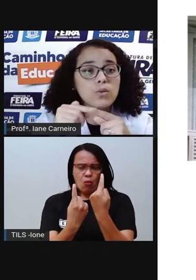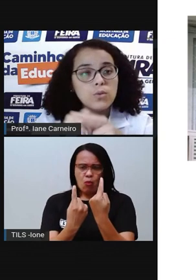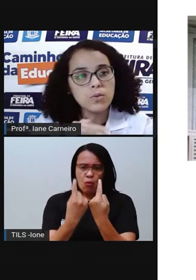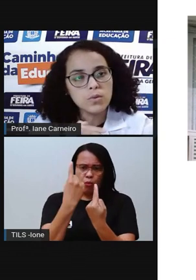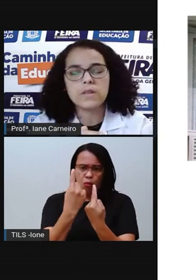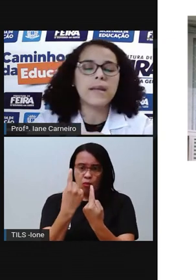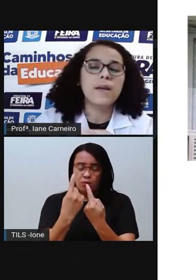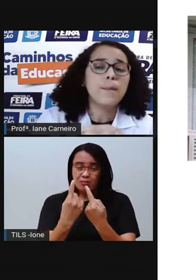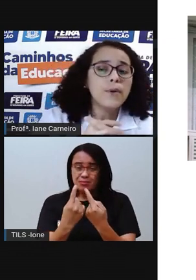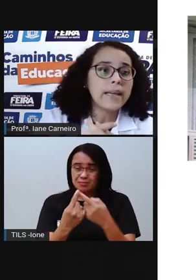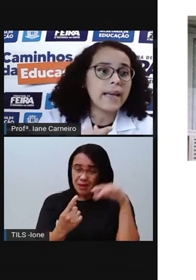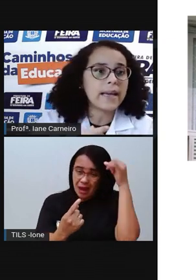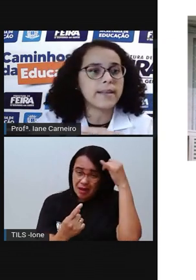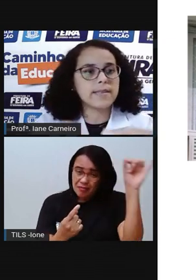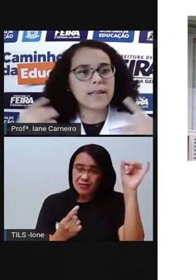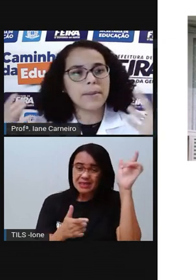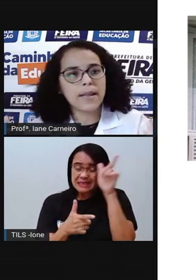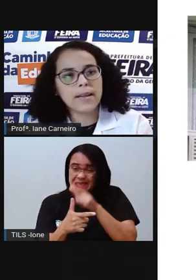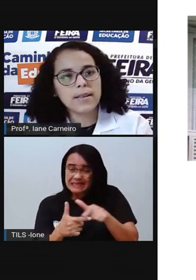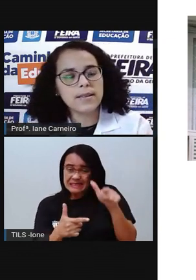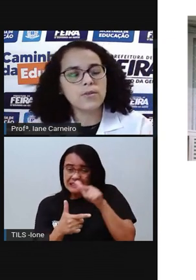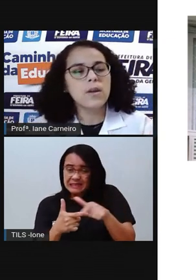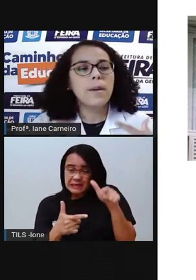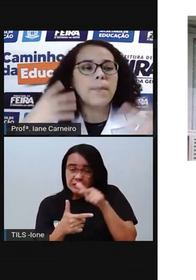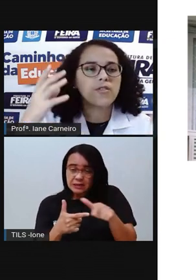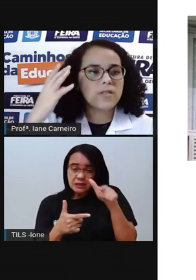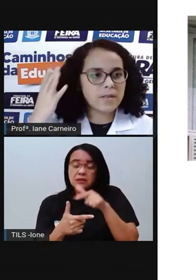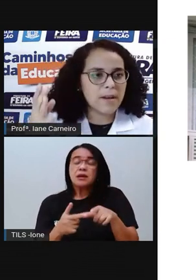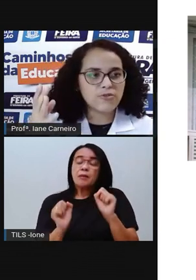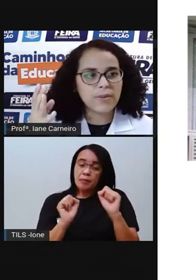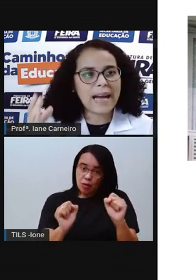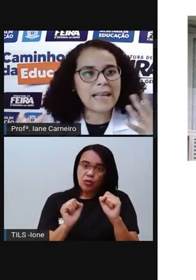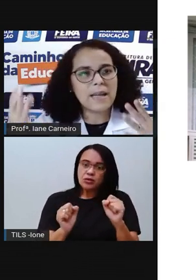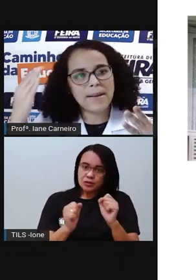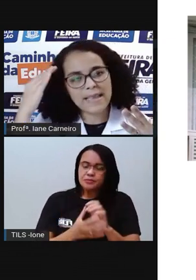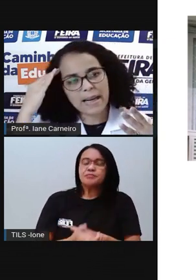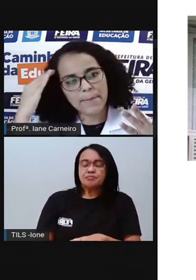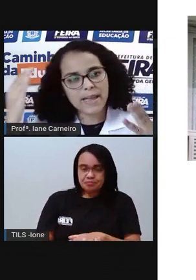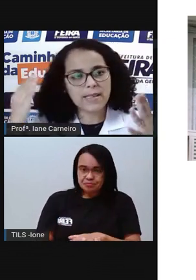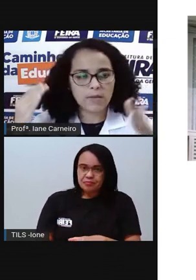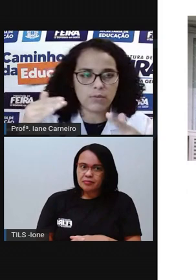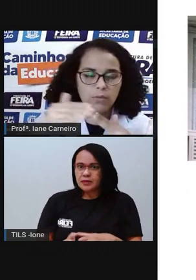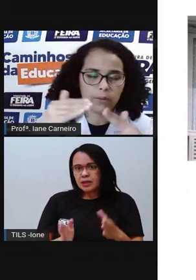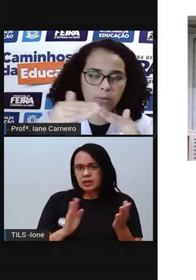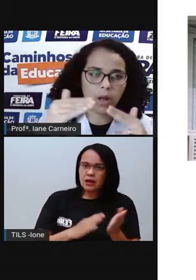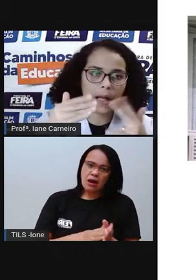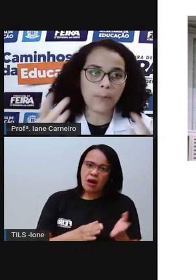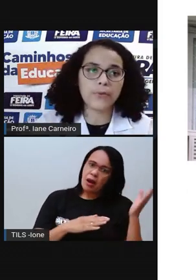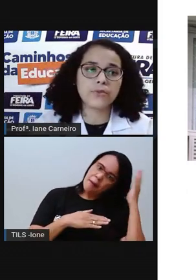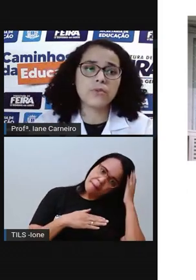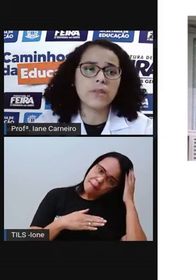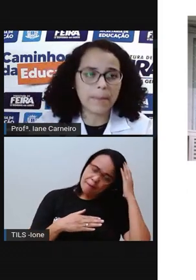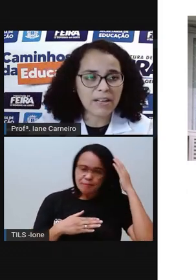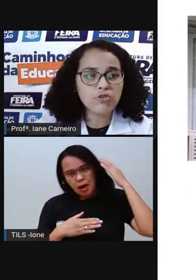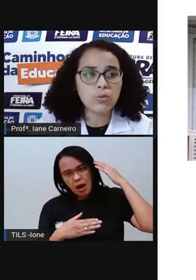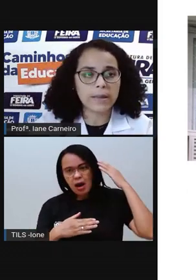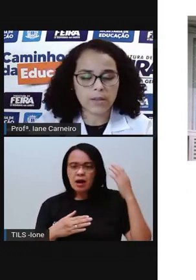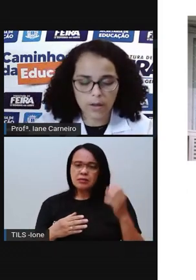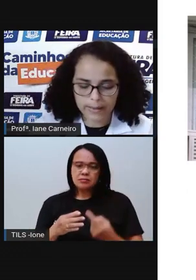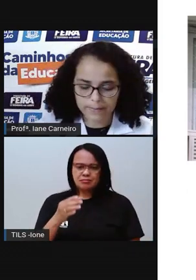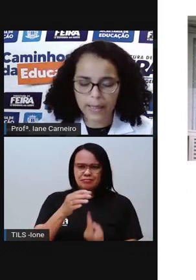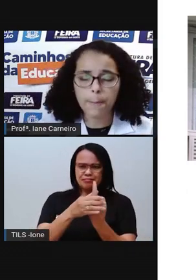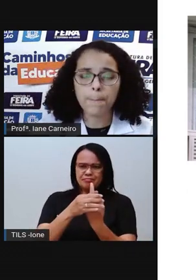pontudos, né? Porque a criança está brincando, pode se machucar, Bater a cabeça num local pontudo e